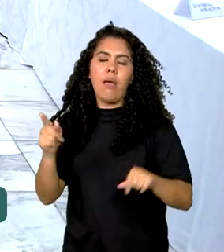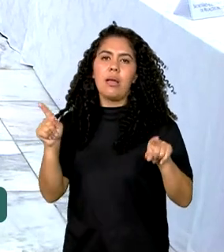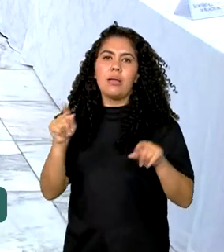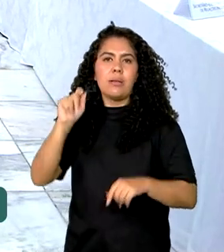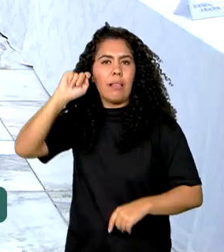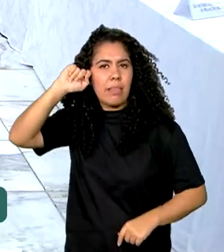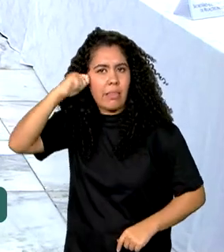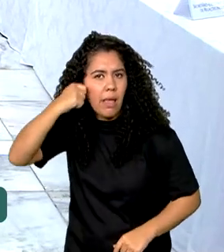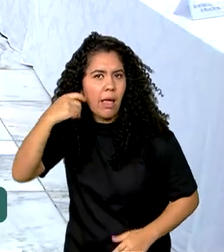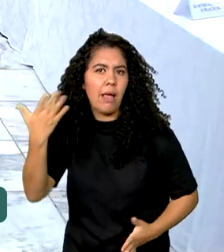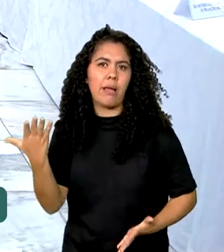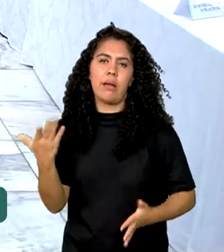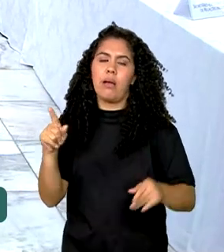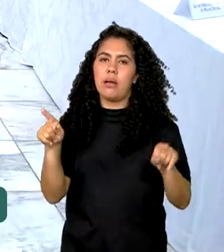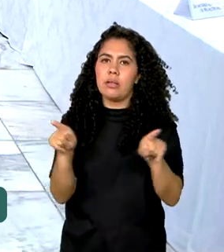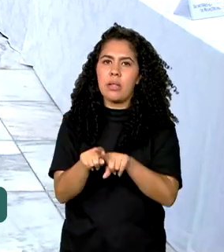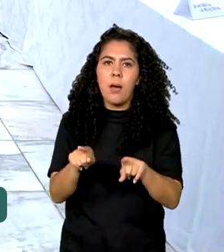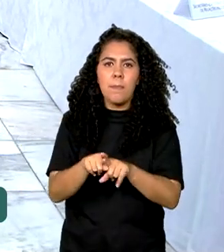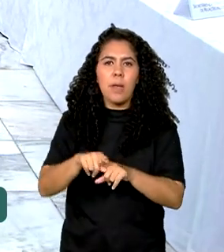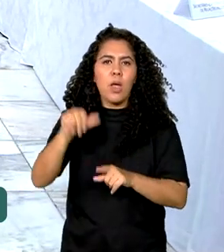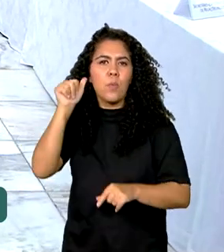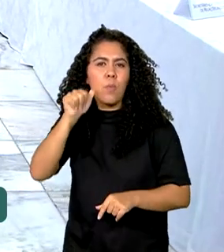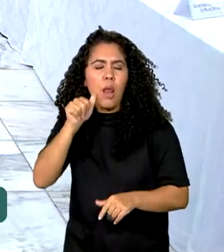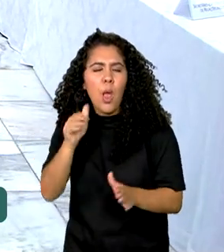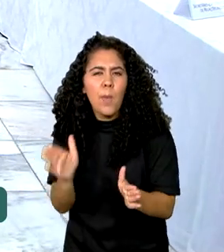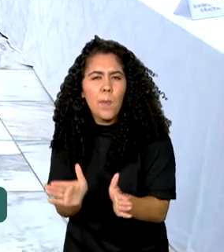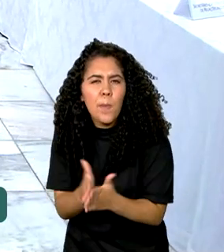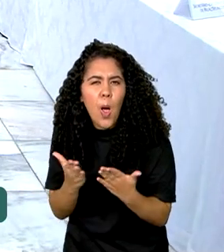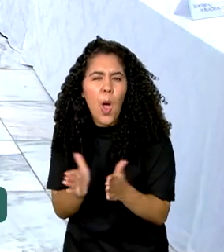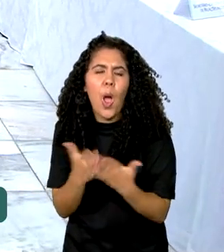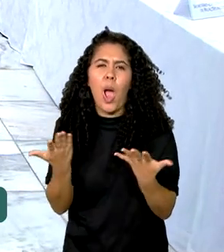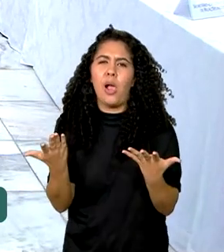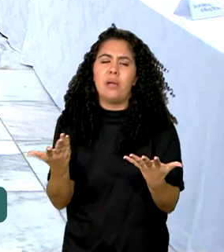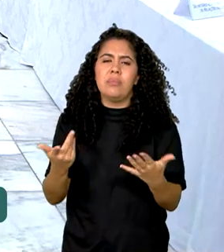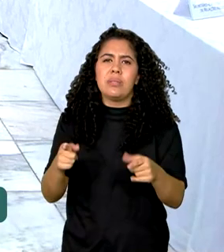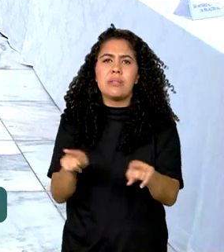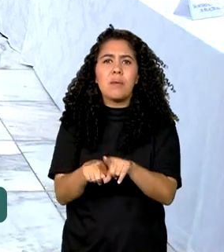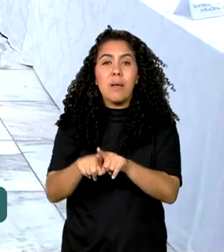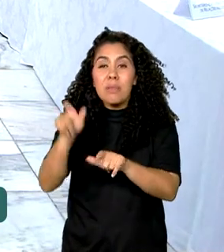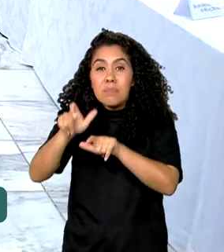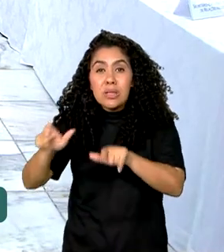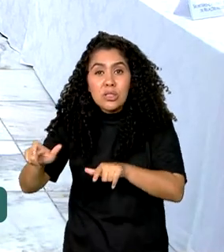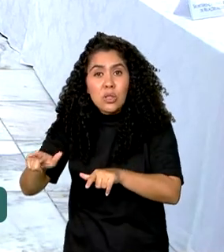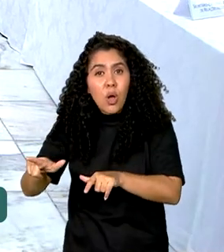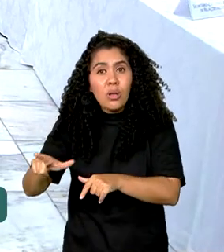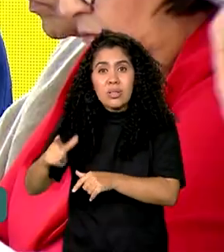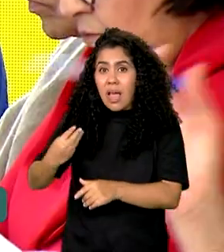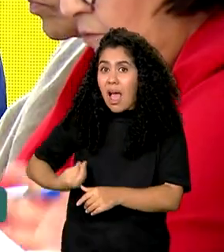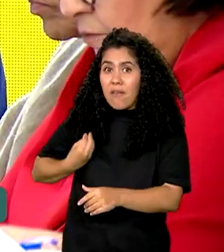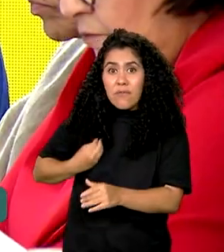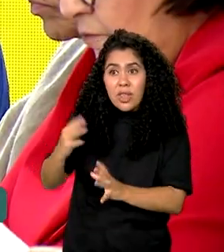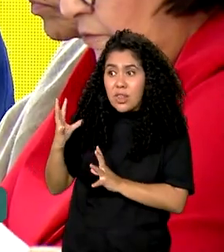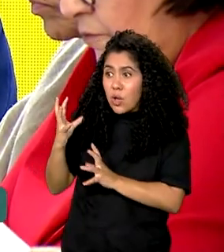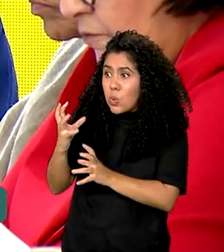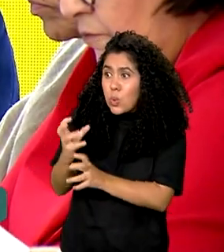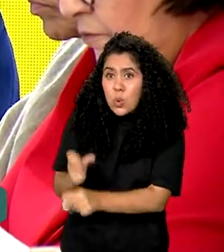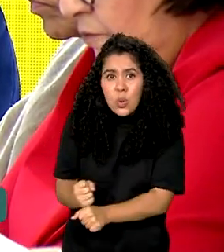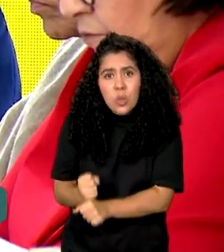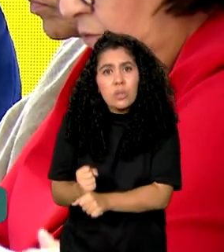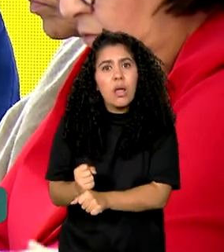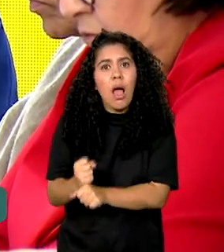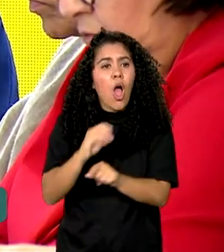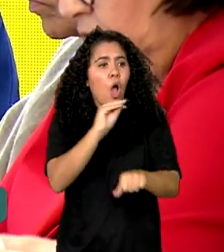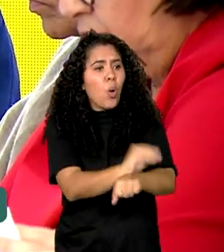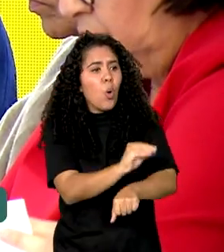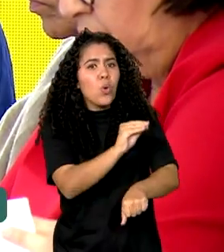negras, mulheres mais pobres. Tem pessoas que se dedicam a vida inteira cuidando de